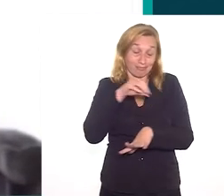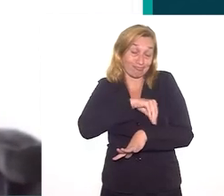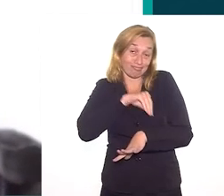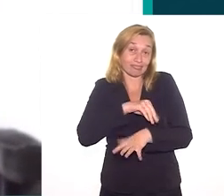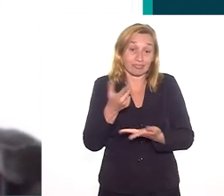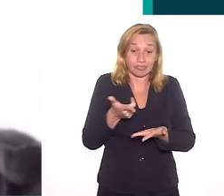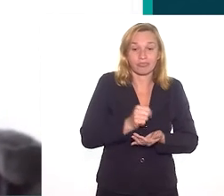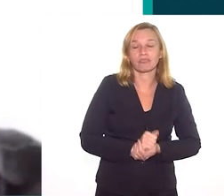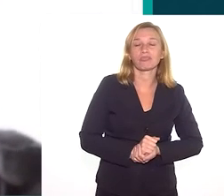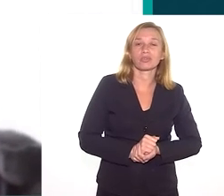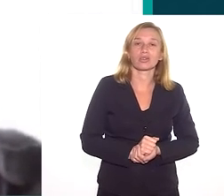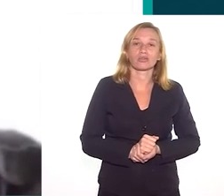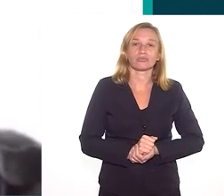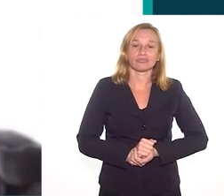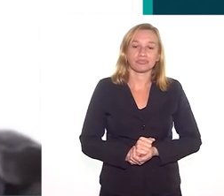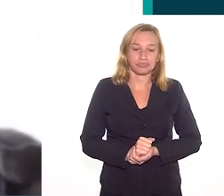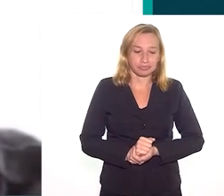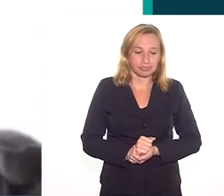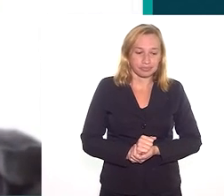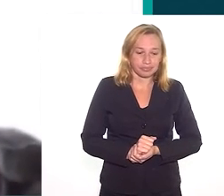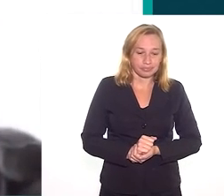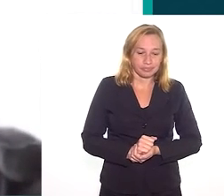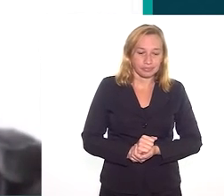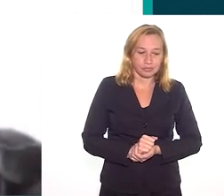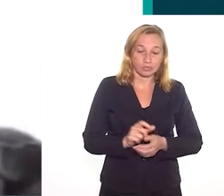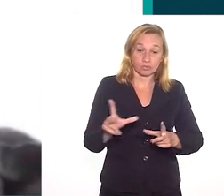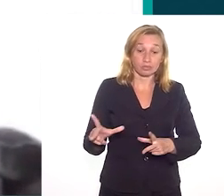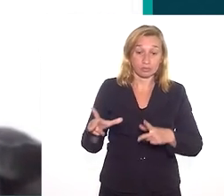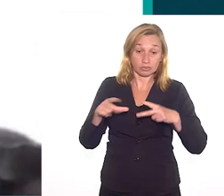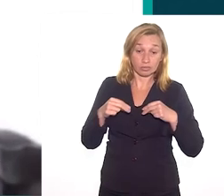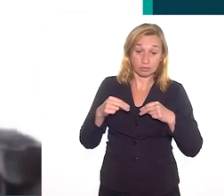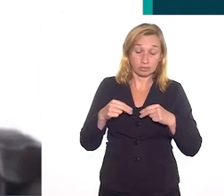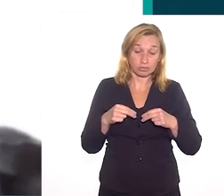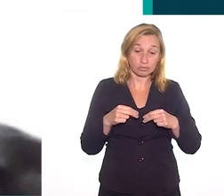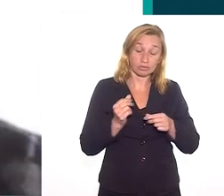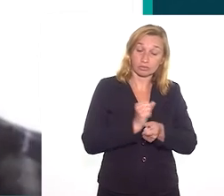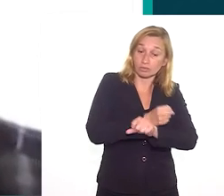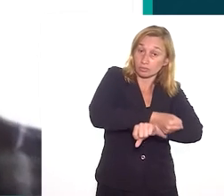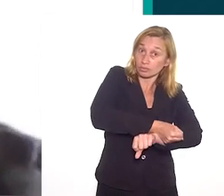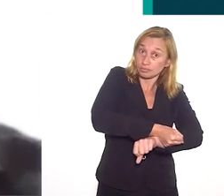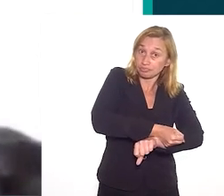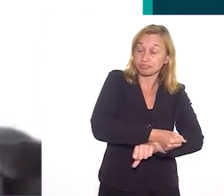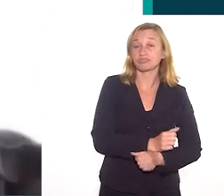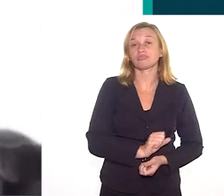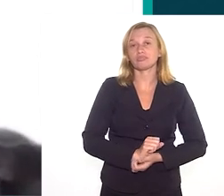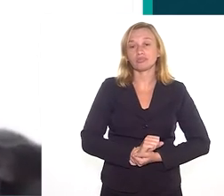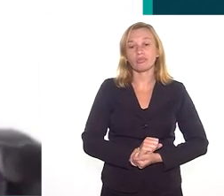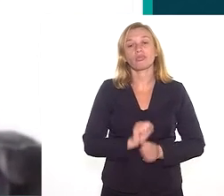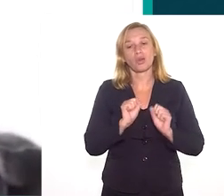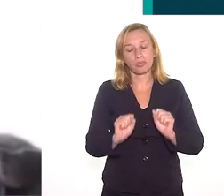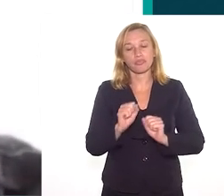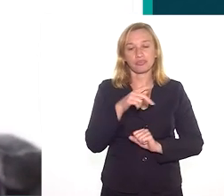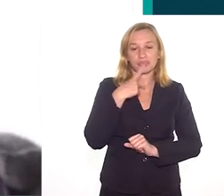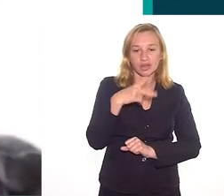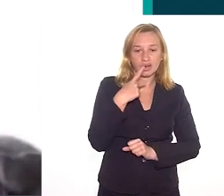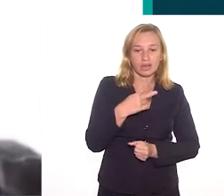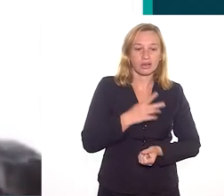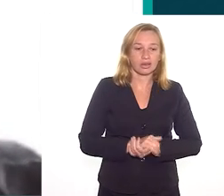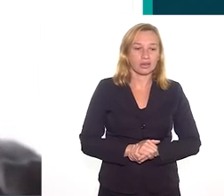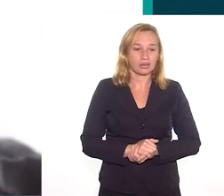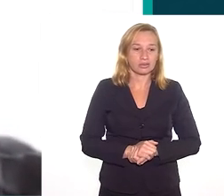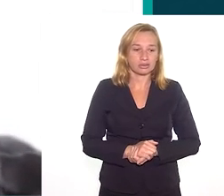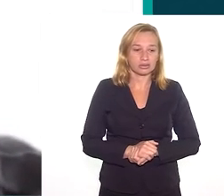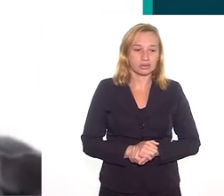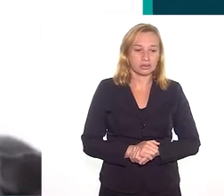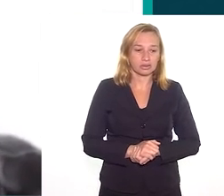relacionado a trabalho e renda. e como uma herança dessa escravidão, a